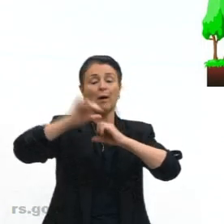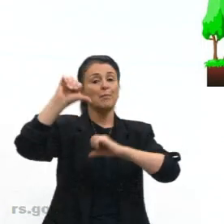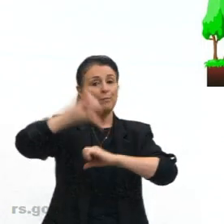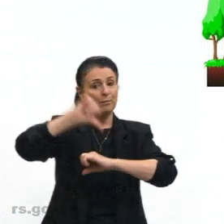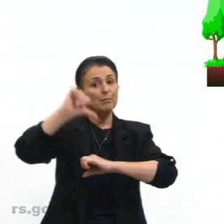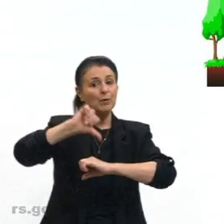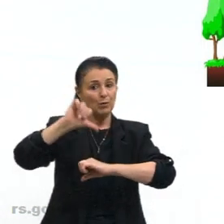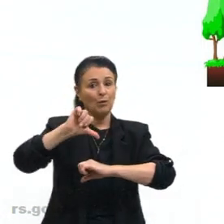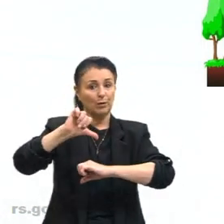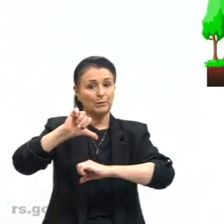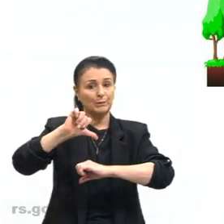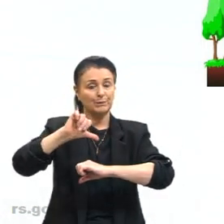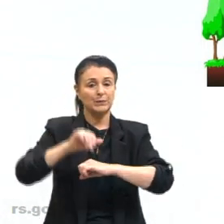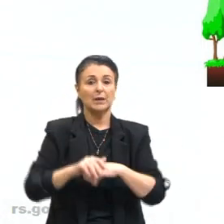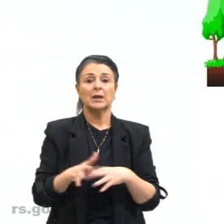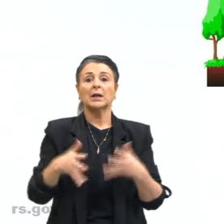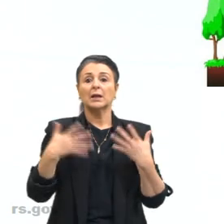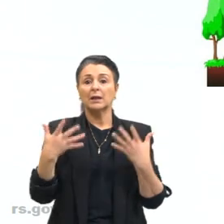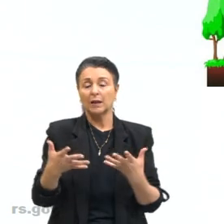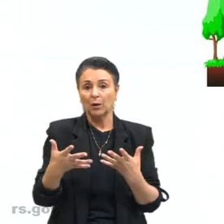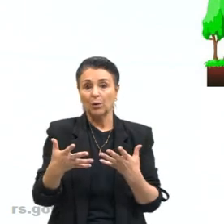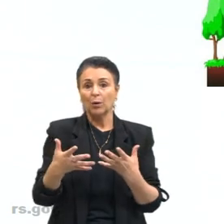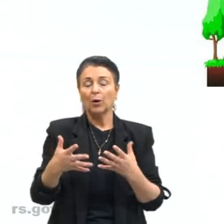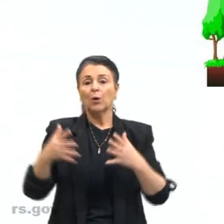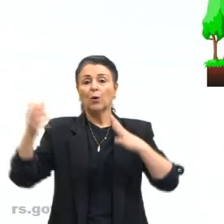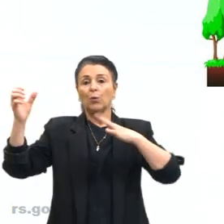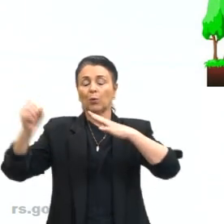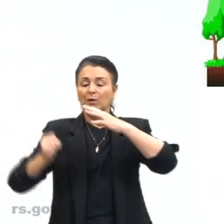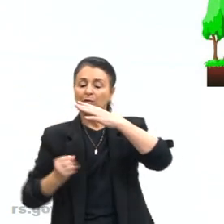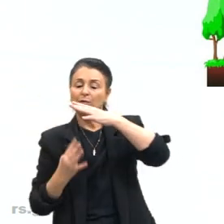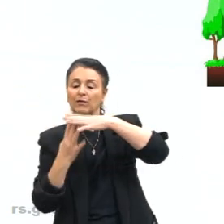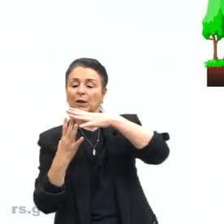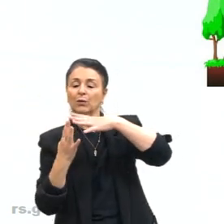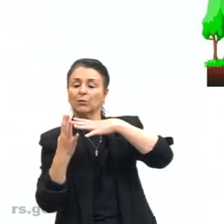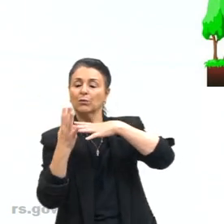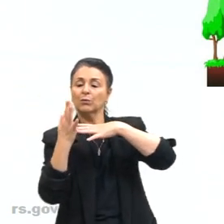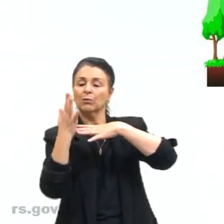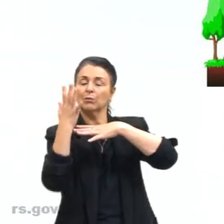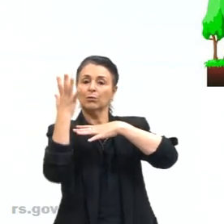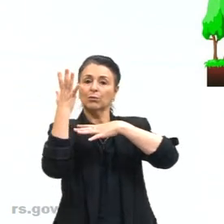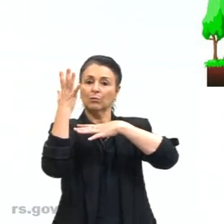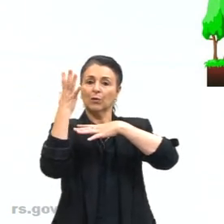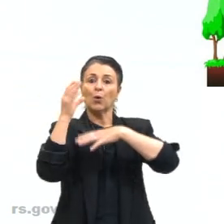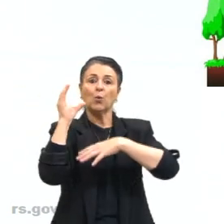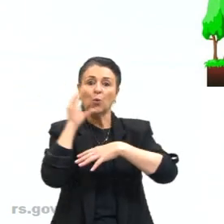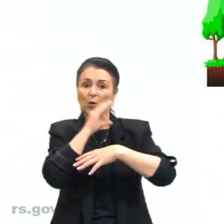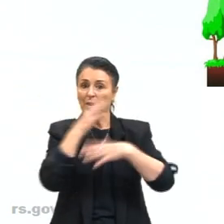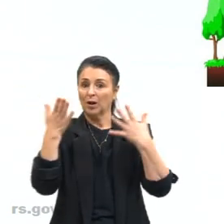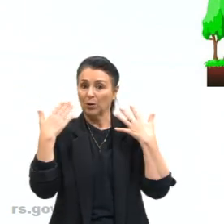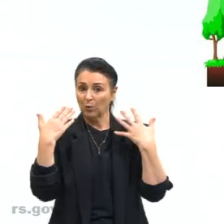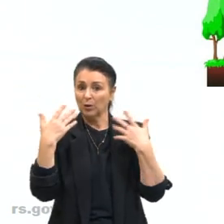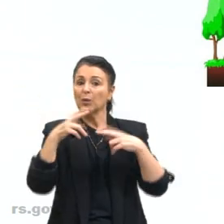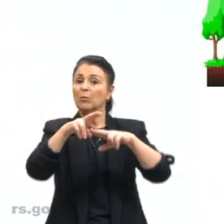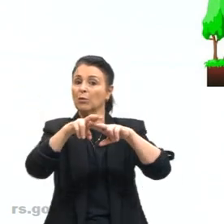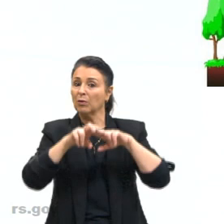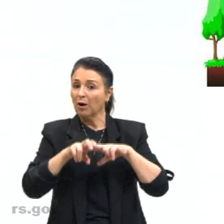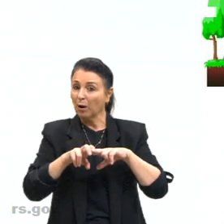meninos e meninas? Lembra? Efeito estufa é natural, ele é intensificado pelo processo do homem, tá,